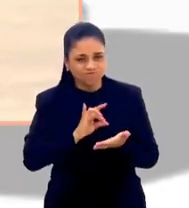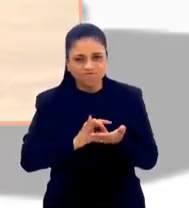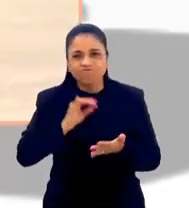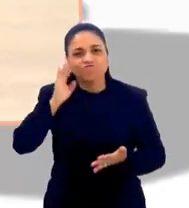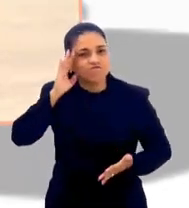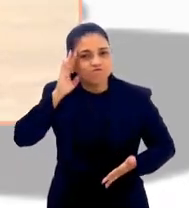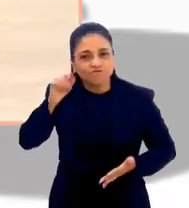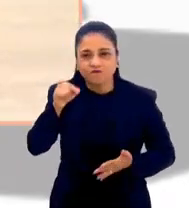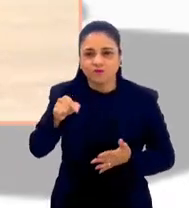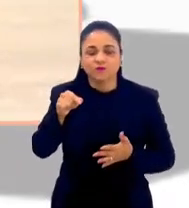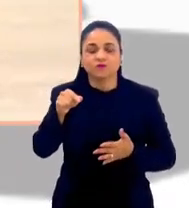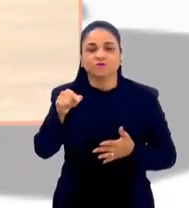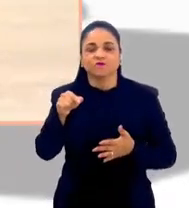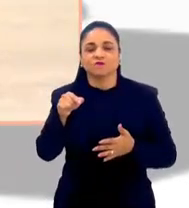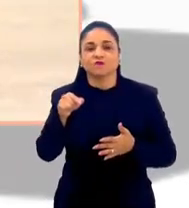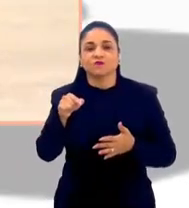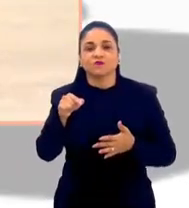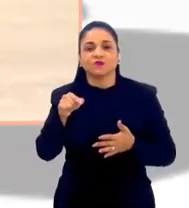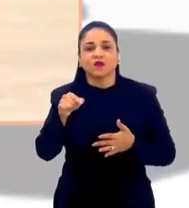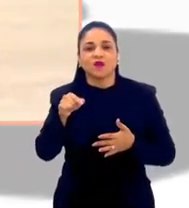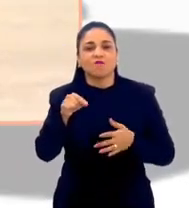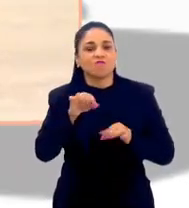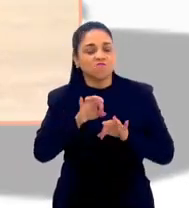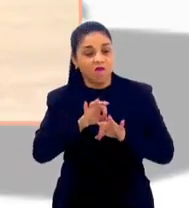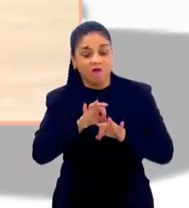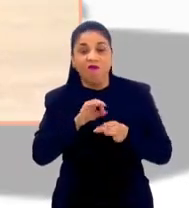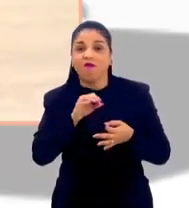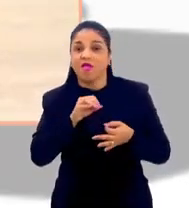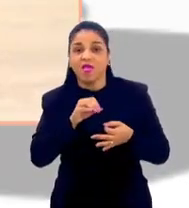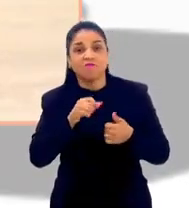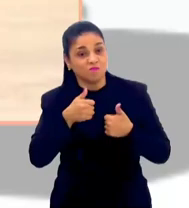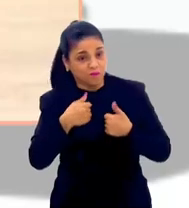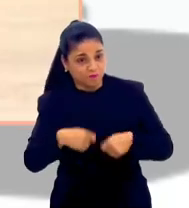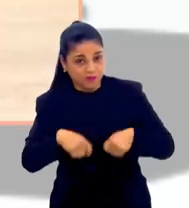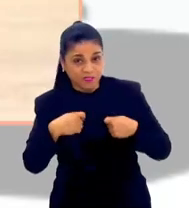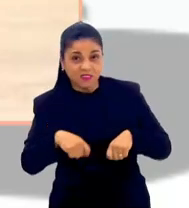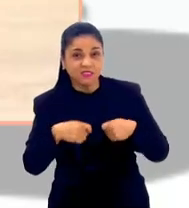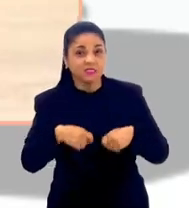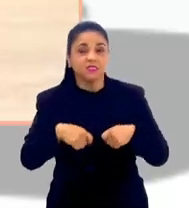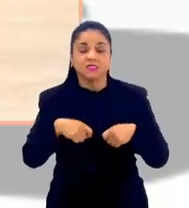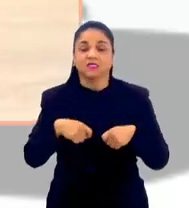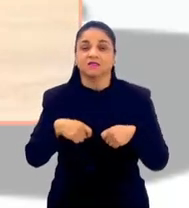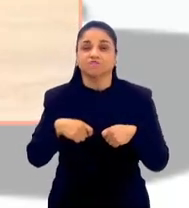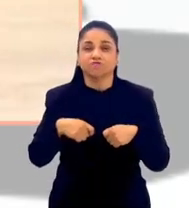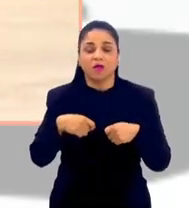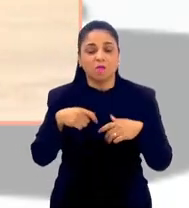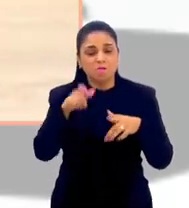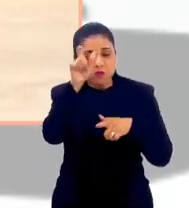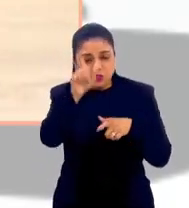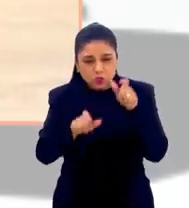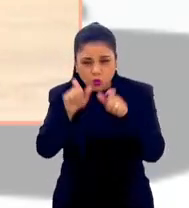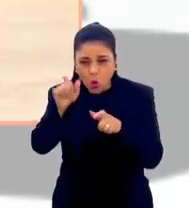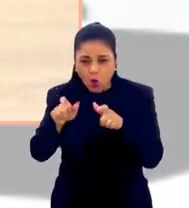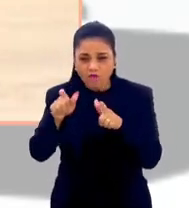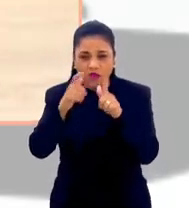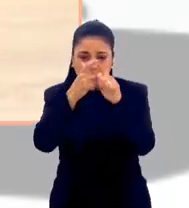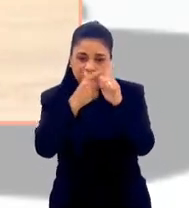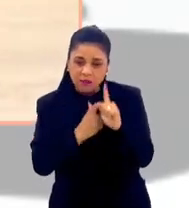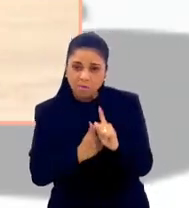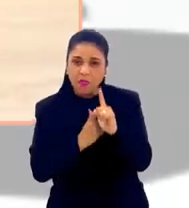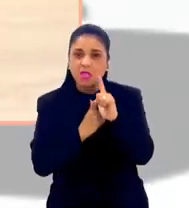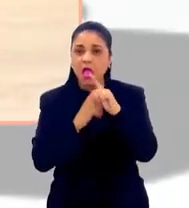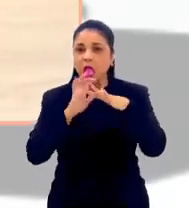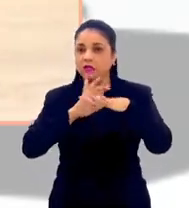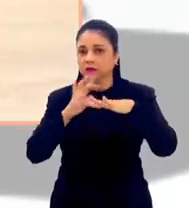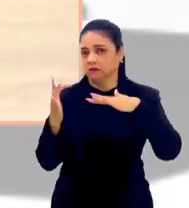programa, ele realmente é indispensável, eu acho, às pessoas que estão um pouco dependentes das redes sociais,